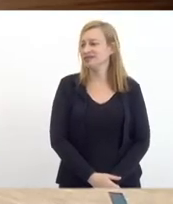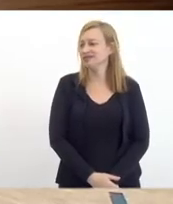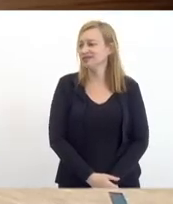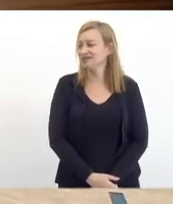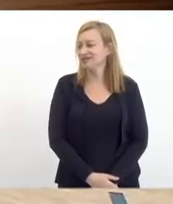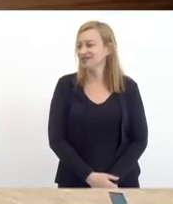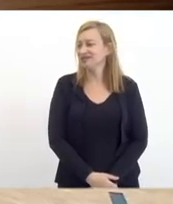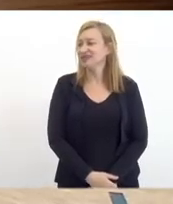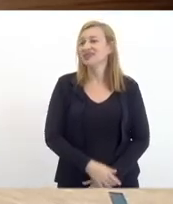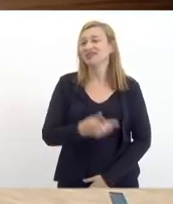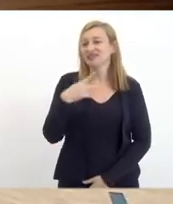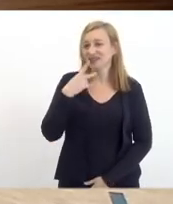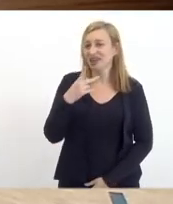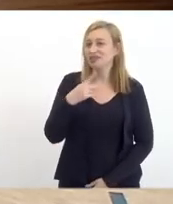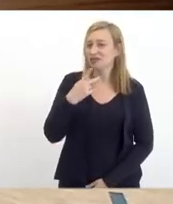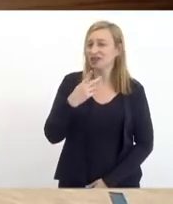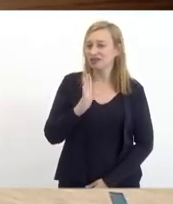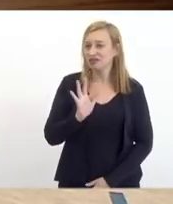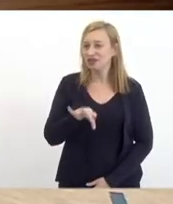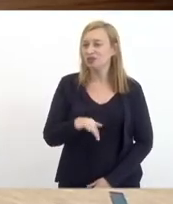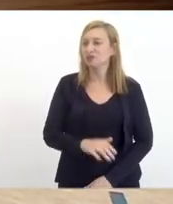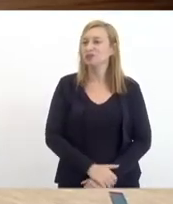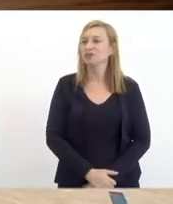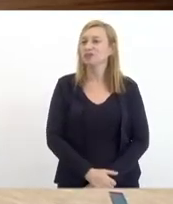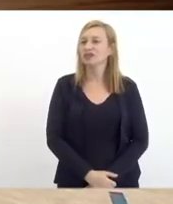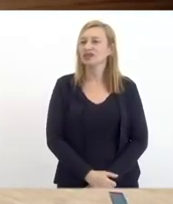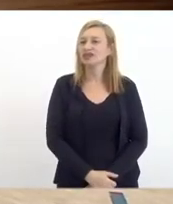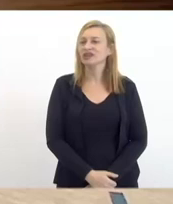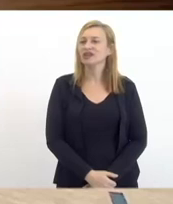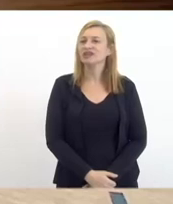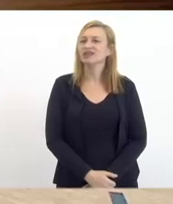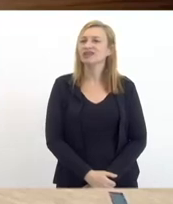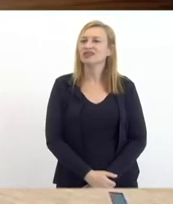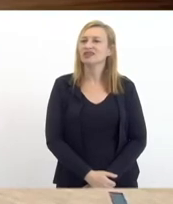vou falar já vou falar o final quero